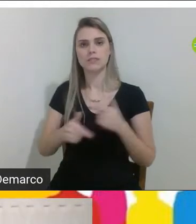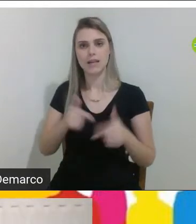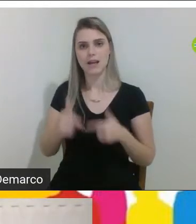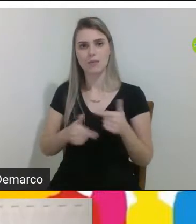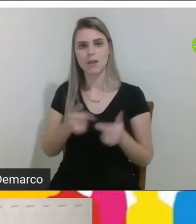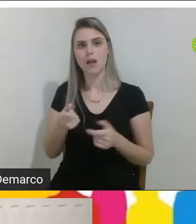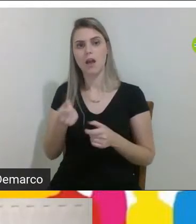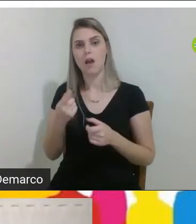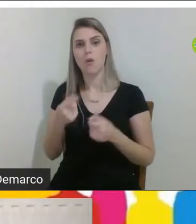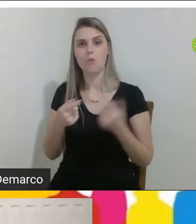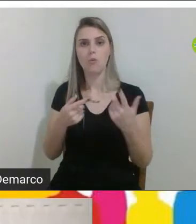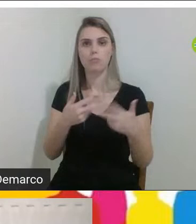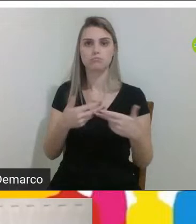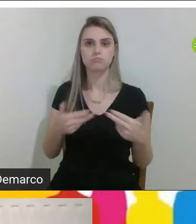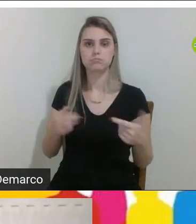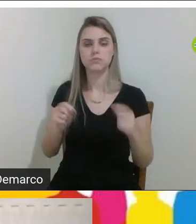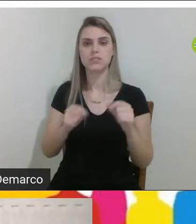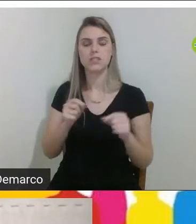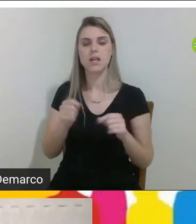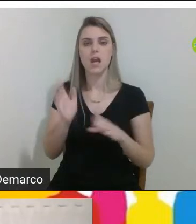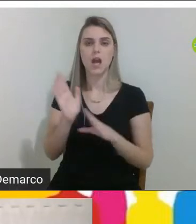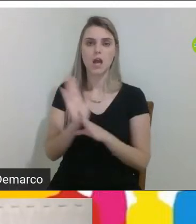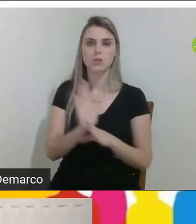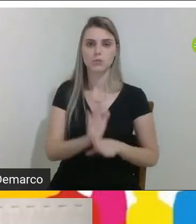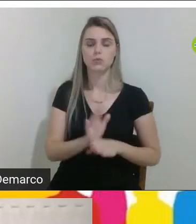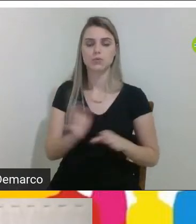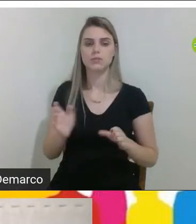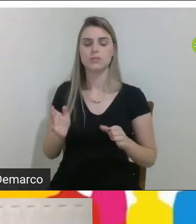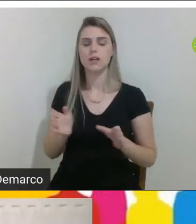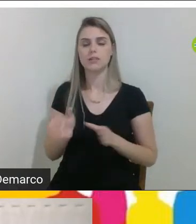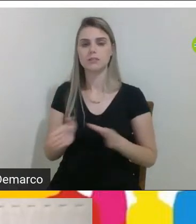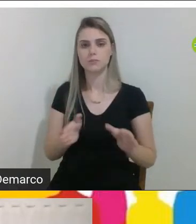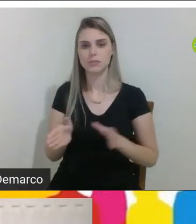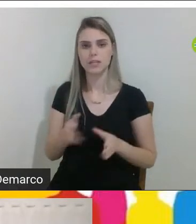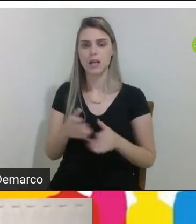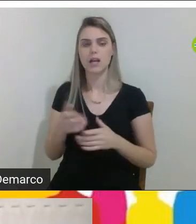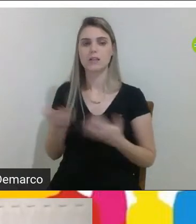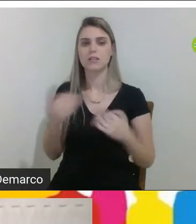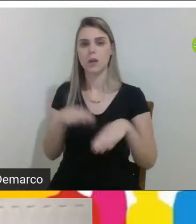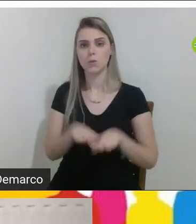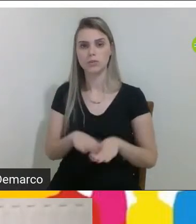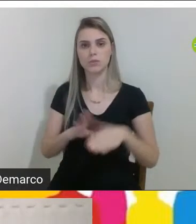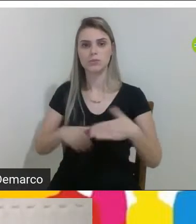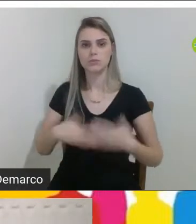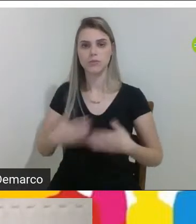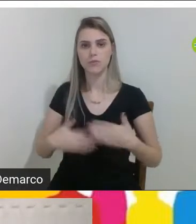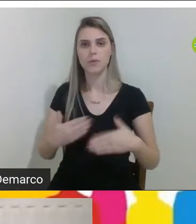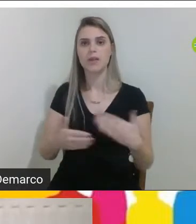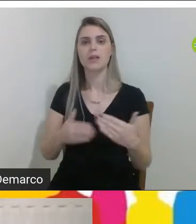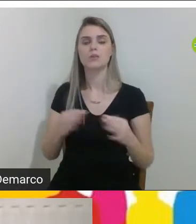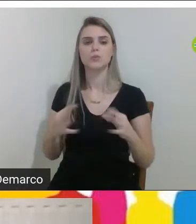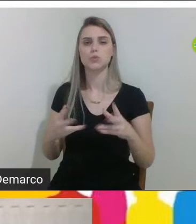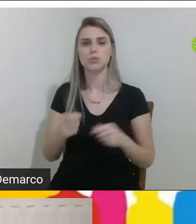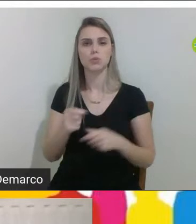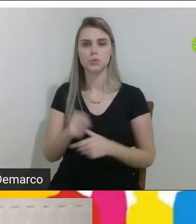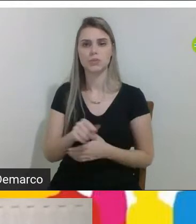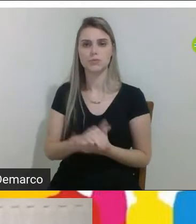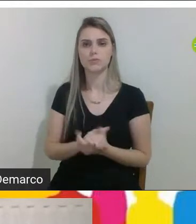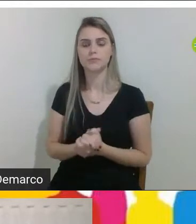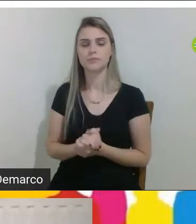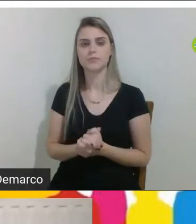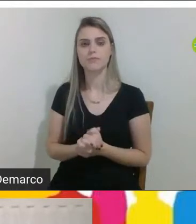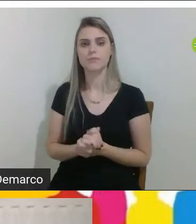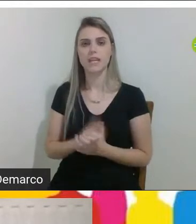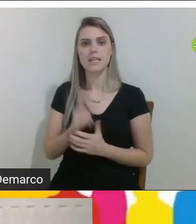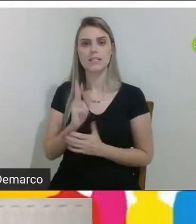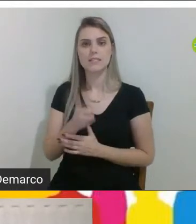elementos que promovam acessibilidade inclusão desenvolvimento tudo isso eu sempre